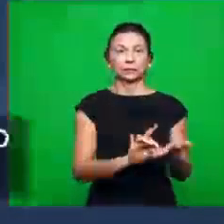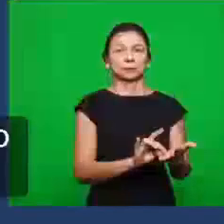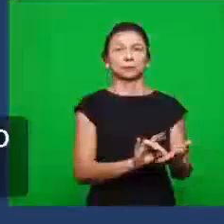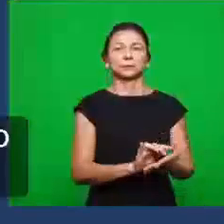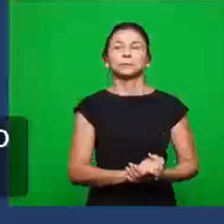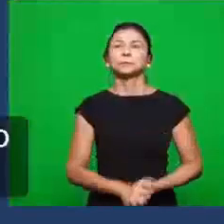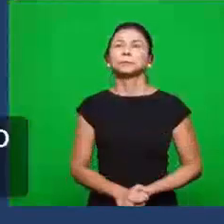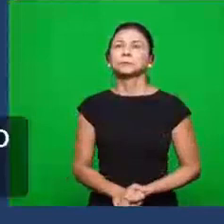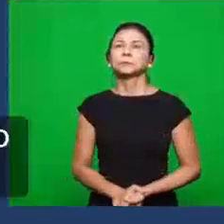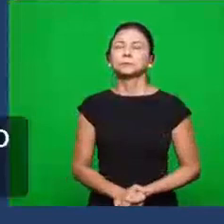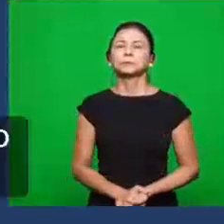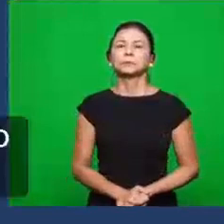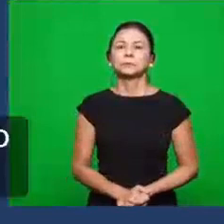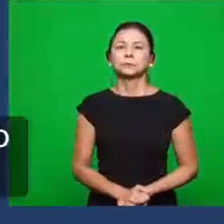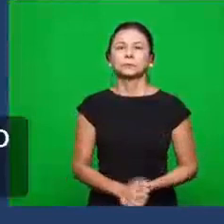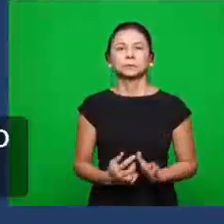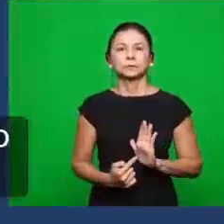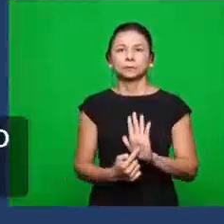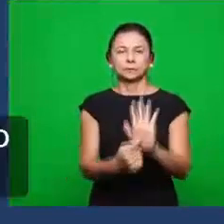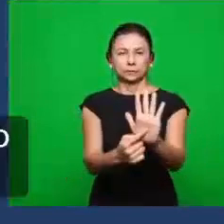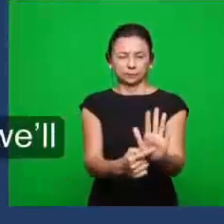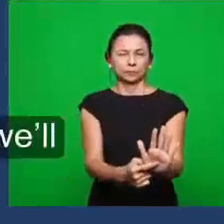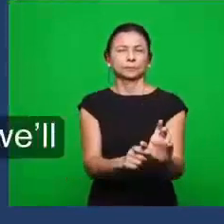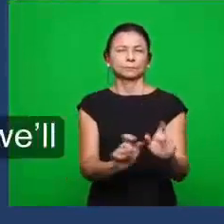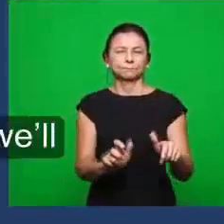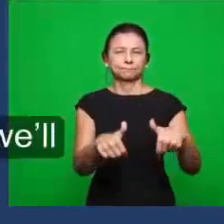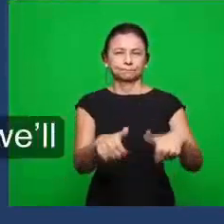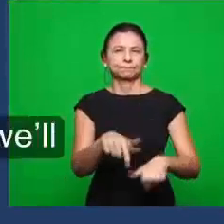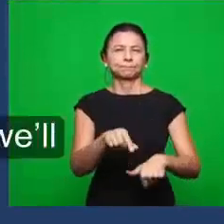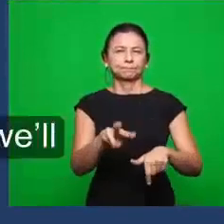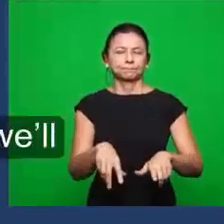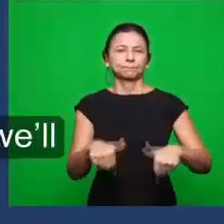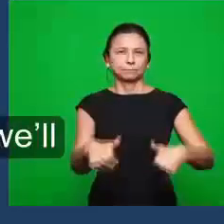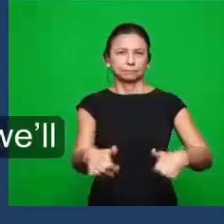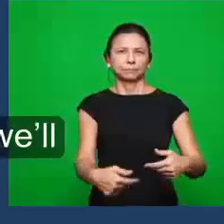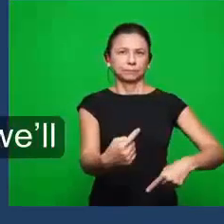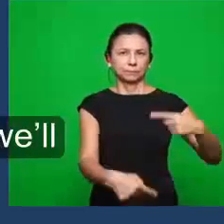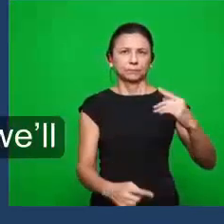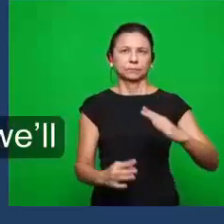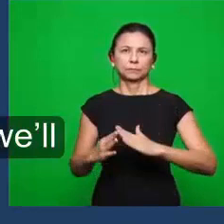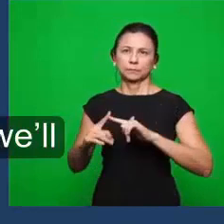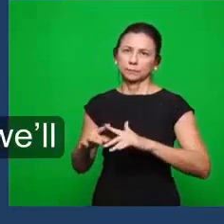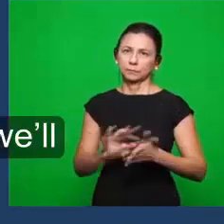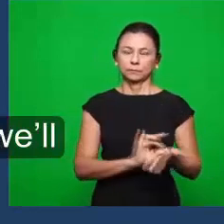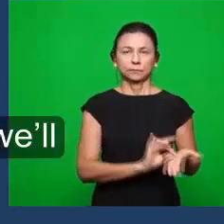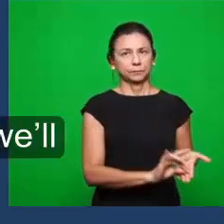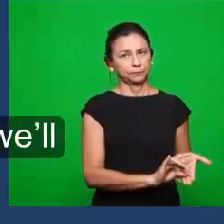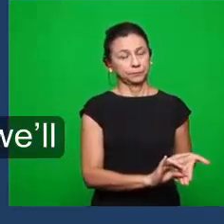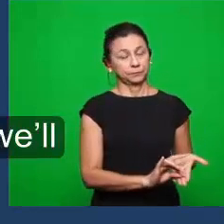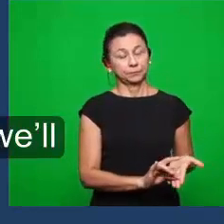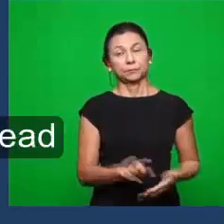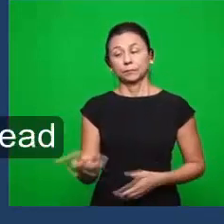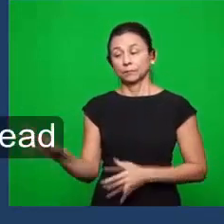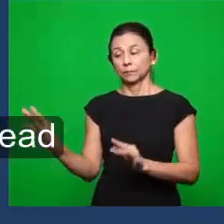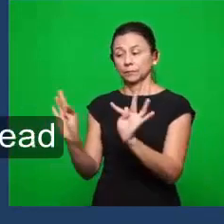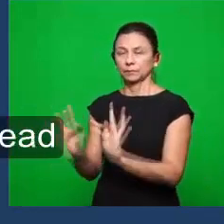de Pérgamo, nós vemos quem foi o mentor daquele que operou contra a igreja nesse tempo. E em